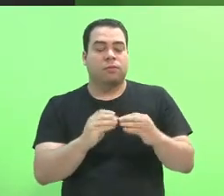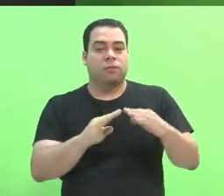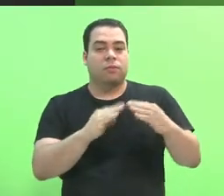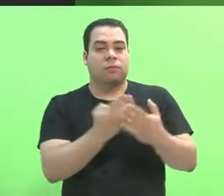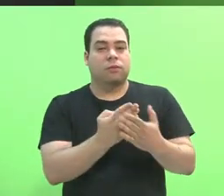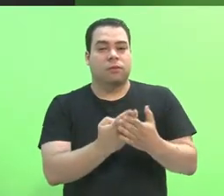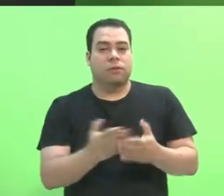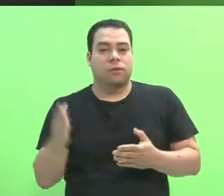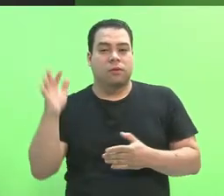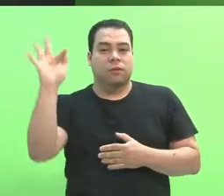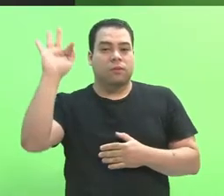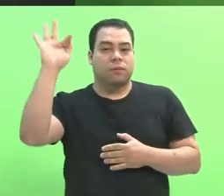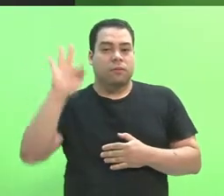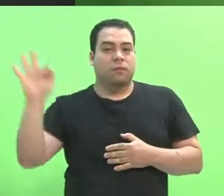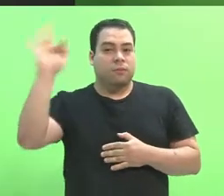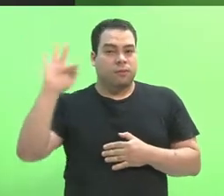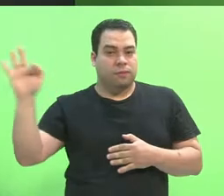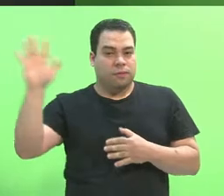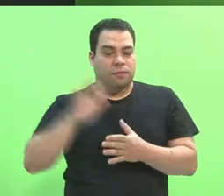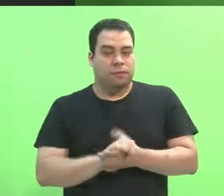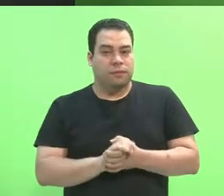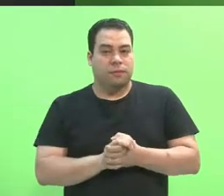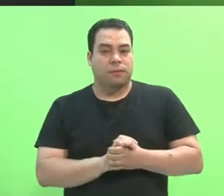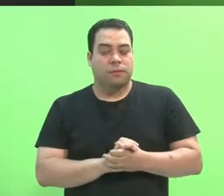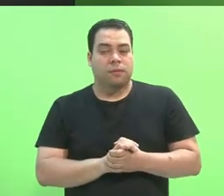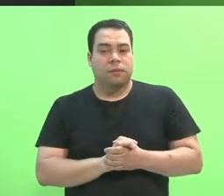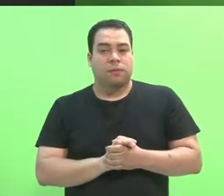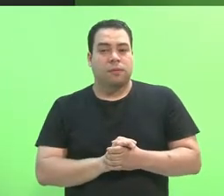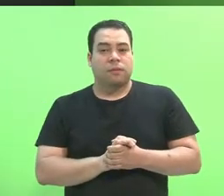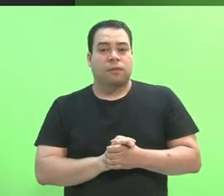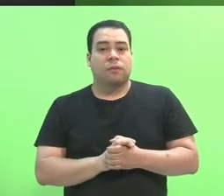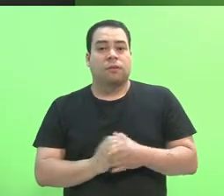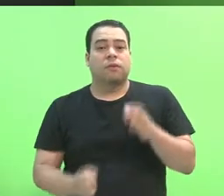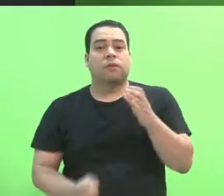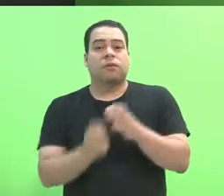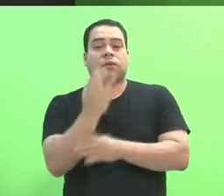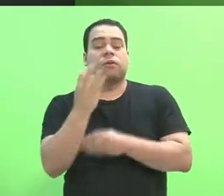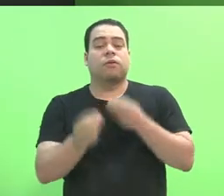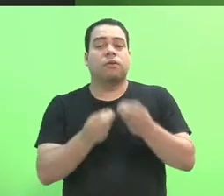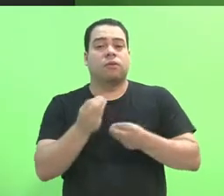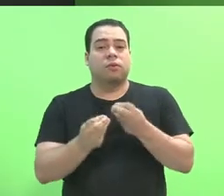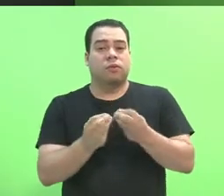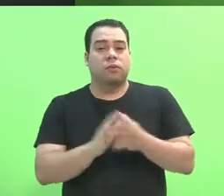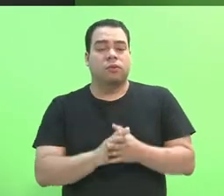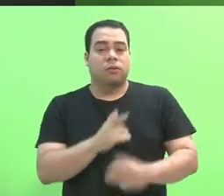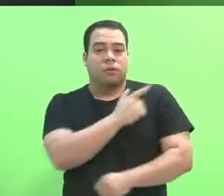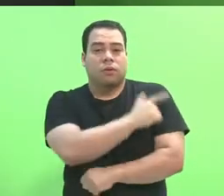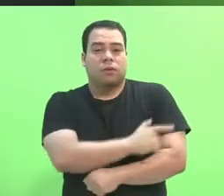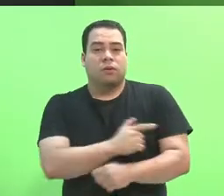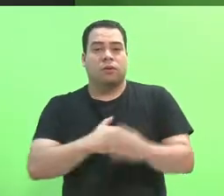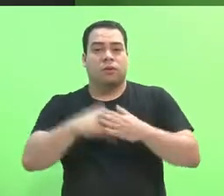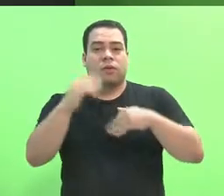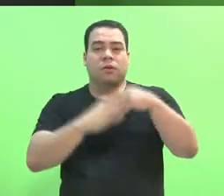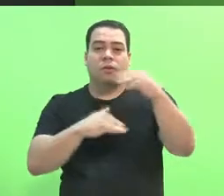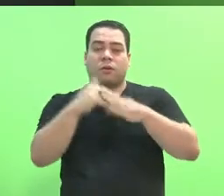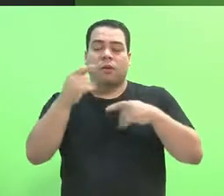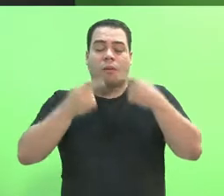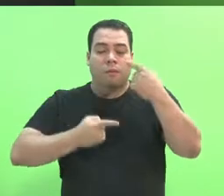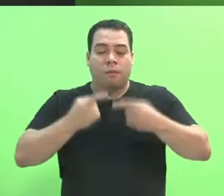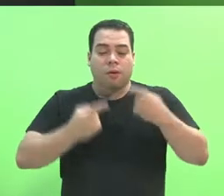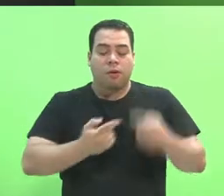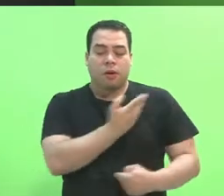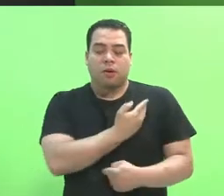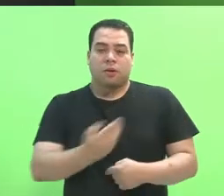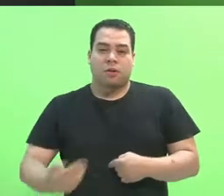Federais de Educação, Ciência e Tecnologia, estabelecendo a educação profissional como uma política pública